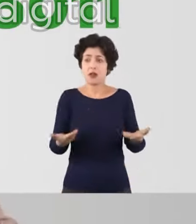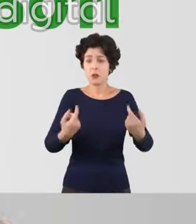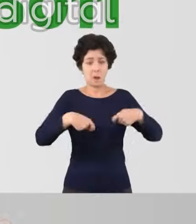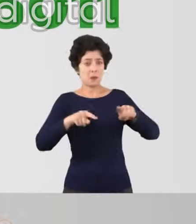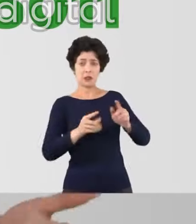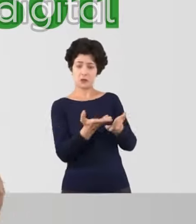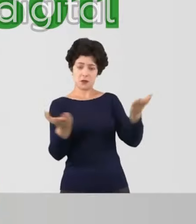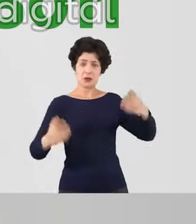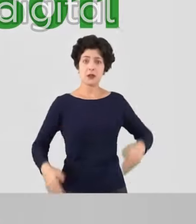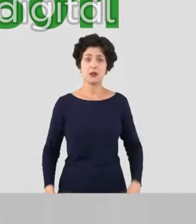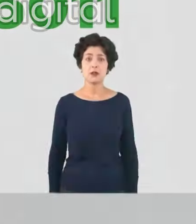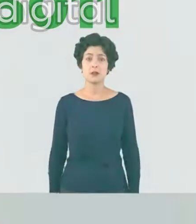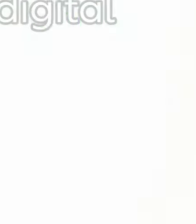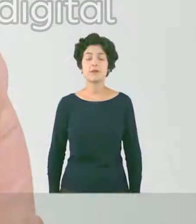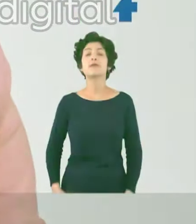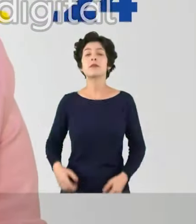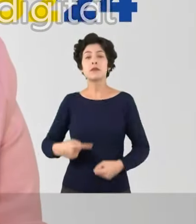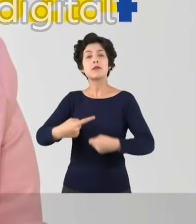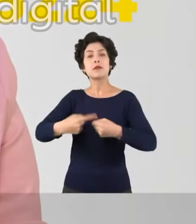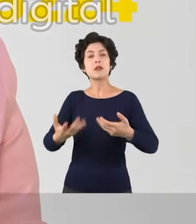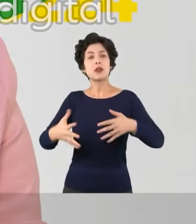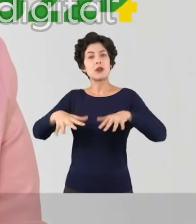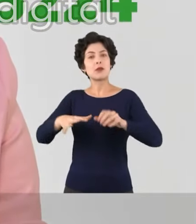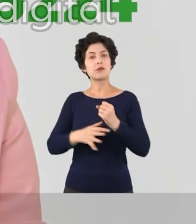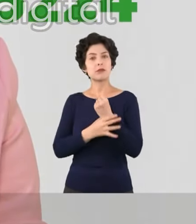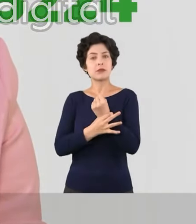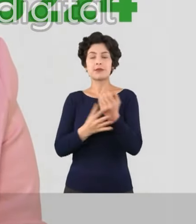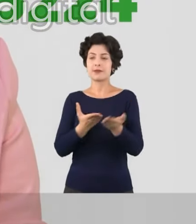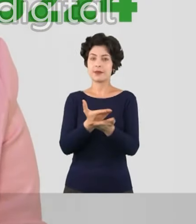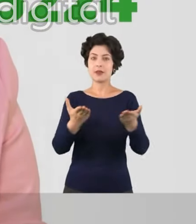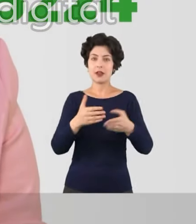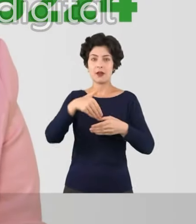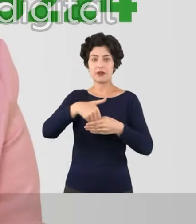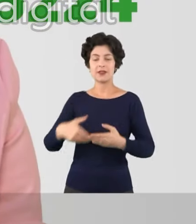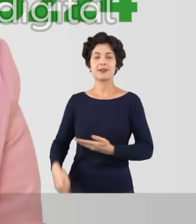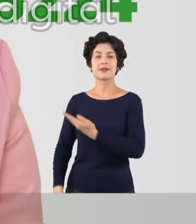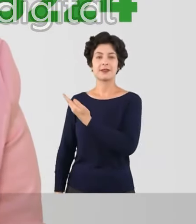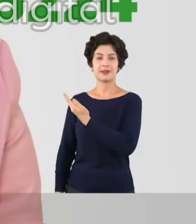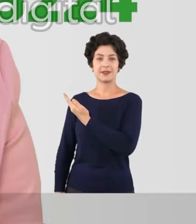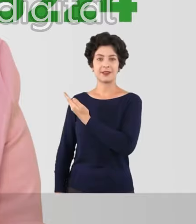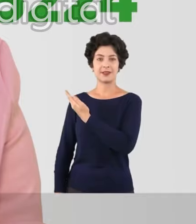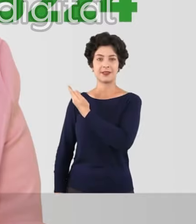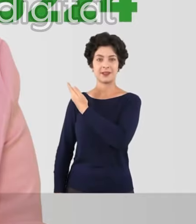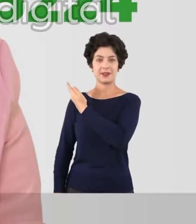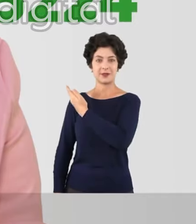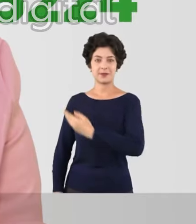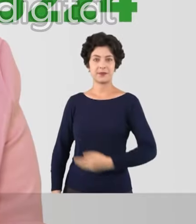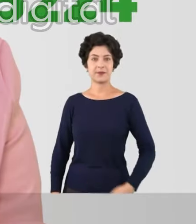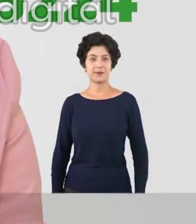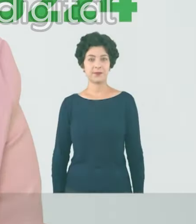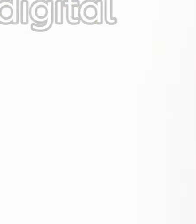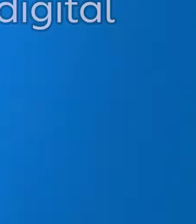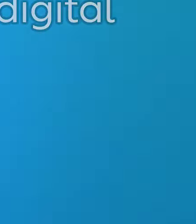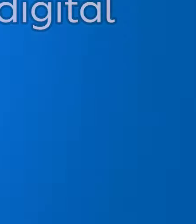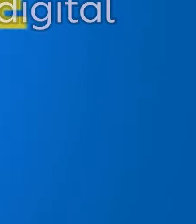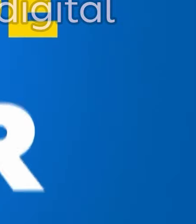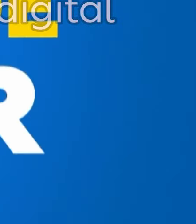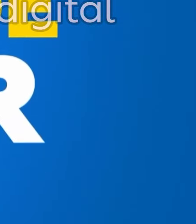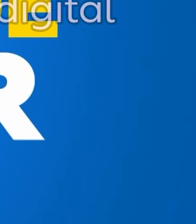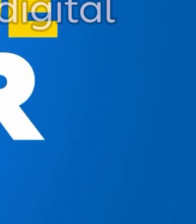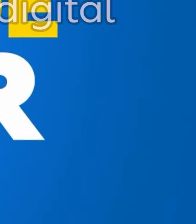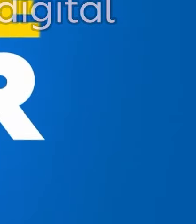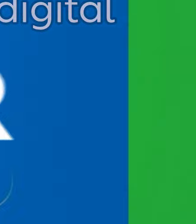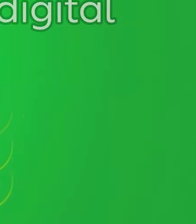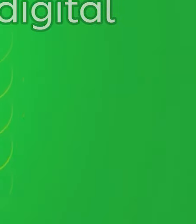vote 15011, eu não preciso de vocês. Para uma cidade mais inclusiva e segura para todos, vote Cheira Santana, 15224. Isso não